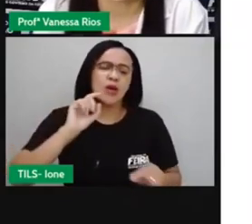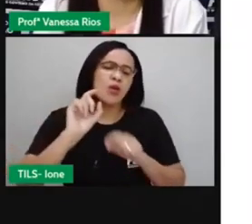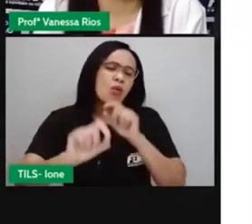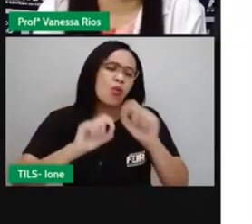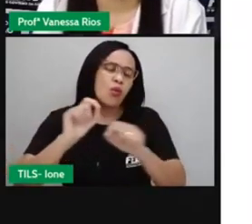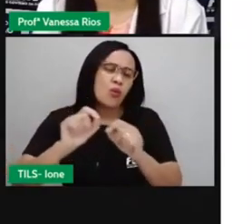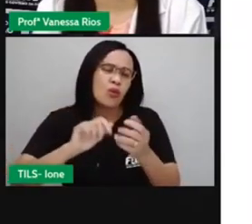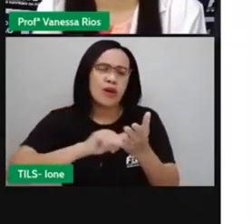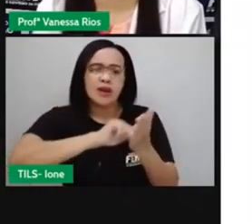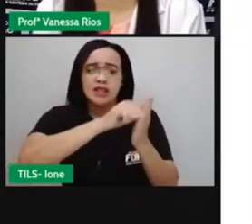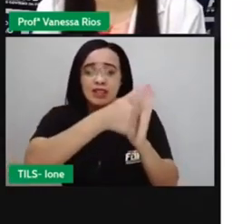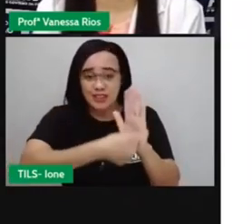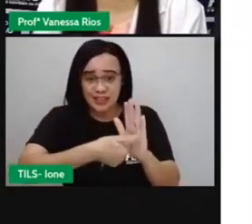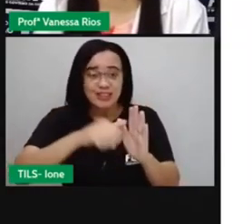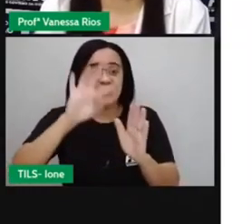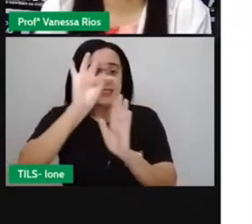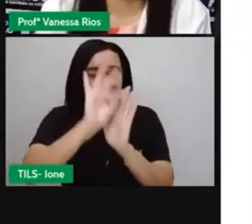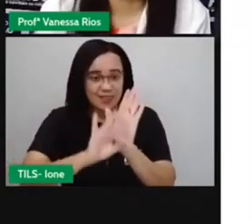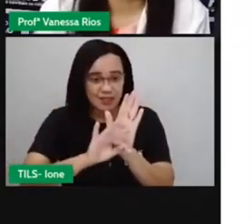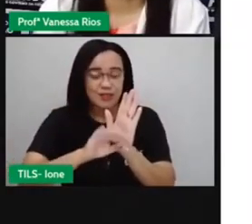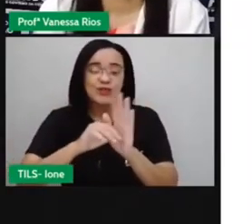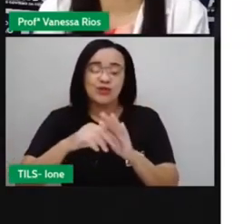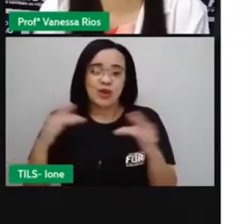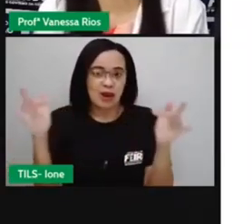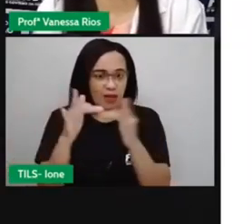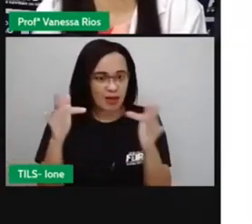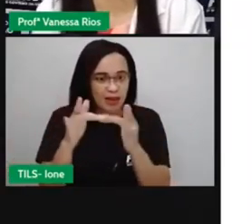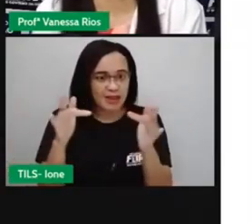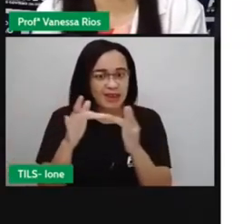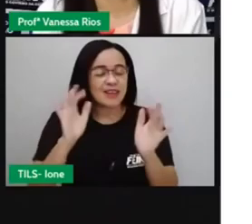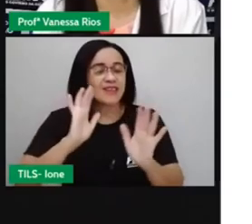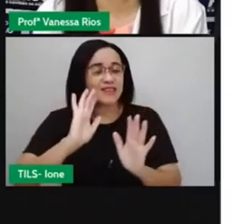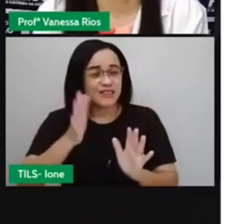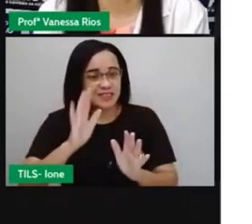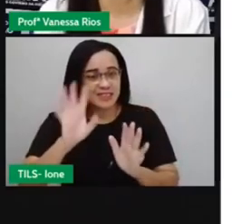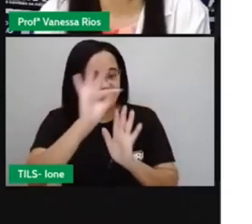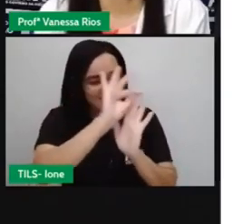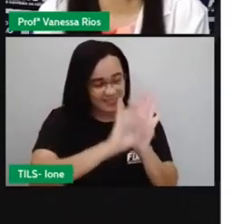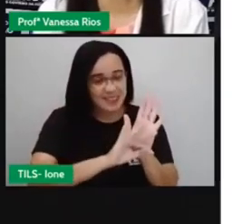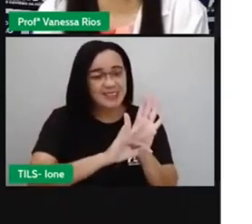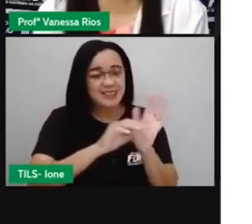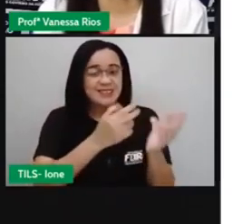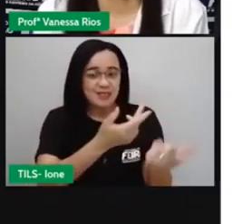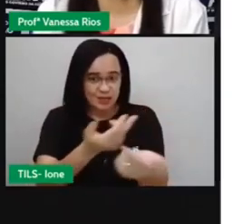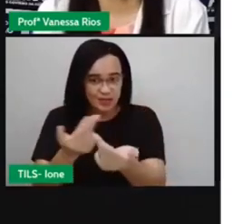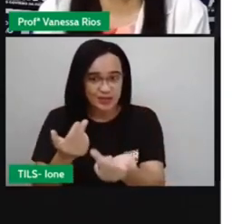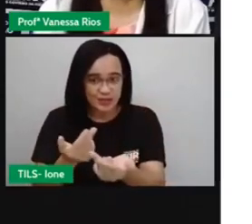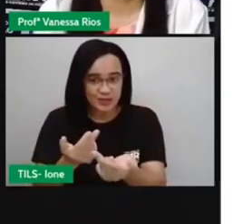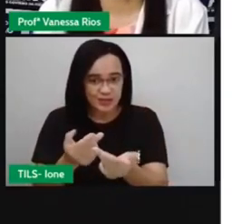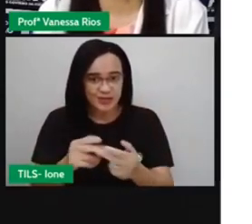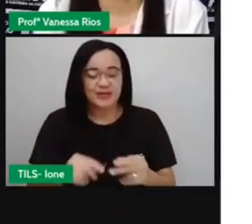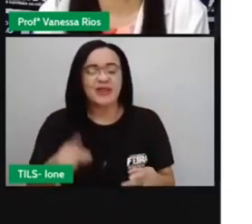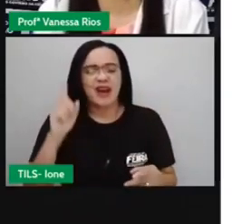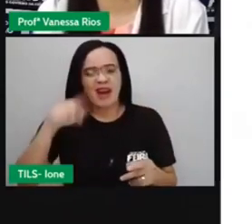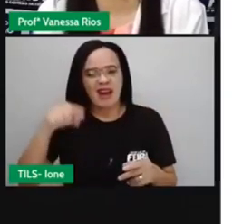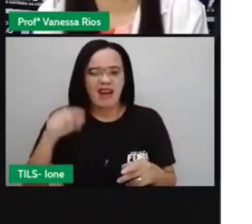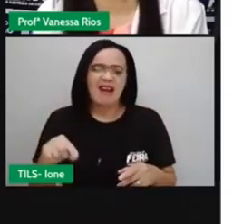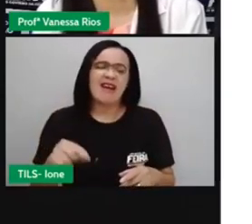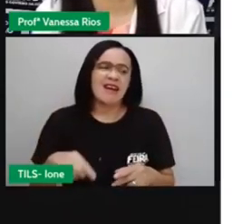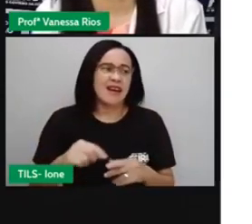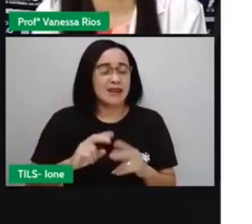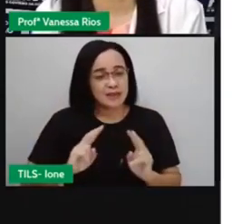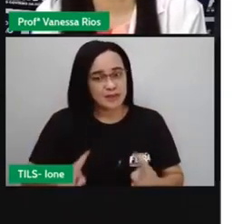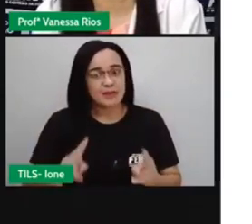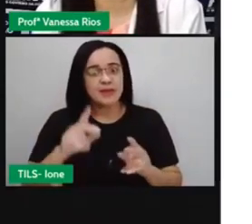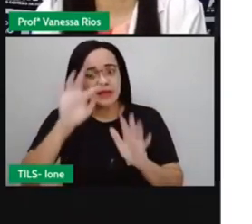textual? Já tiveram contato com esse tipo de texto, não é? É muito comum esse tipo de texto